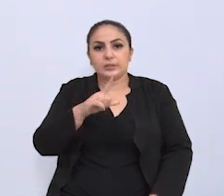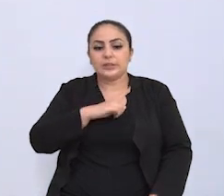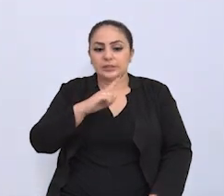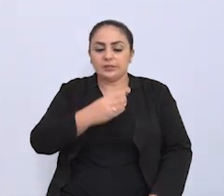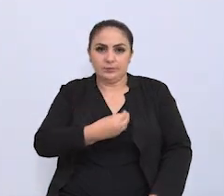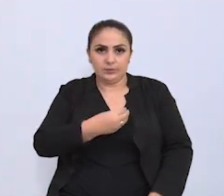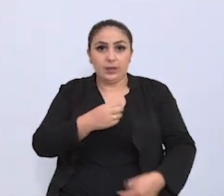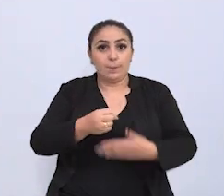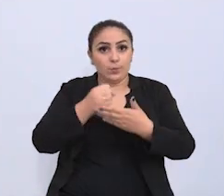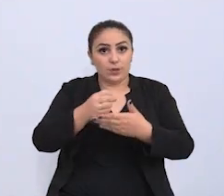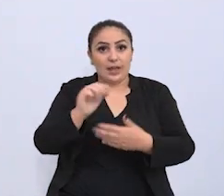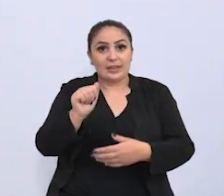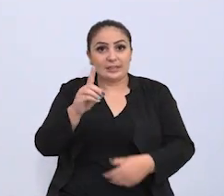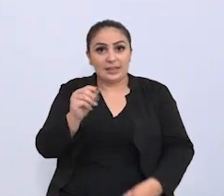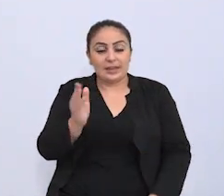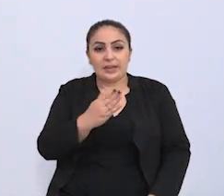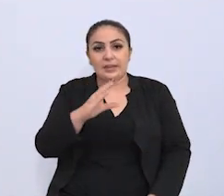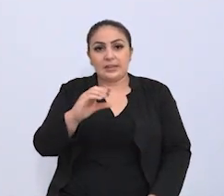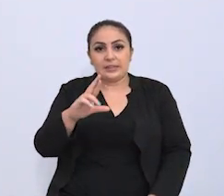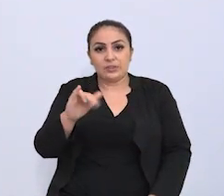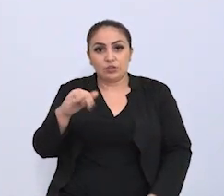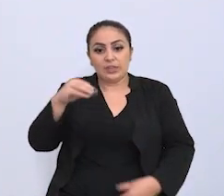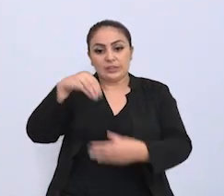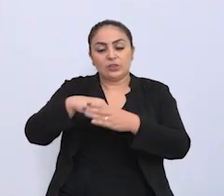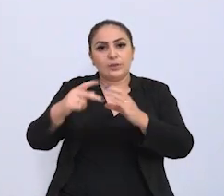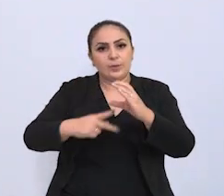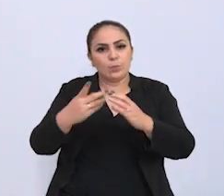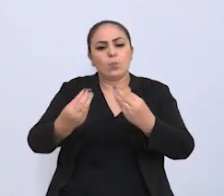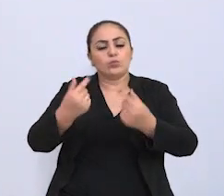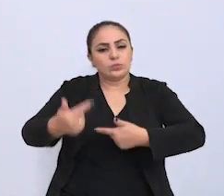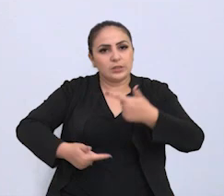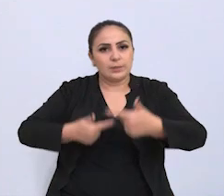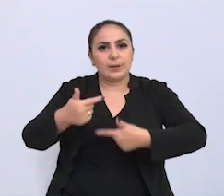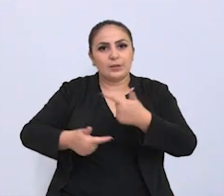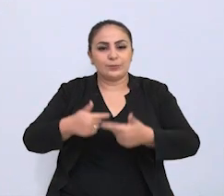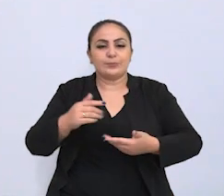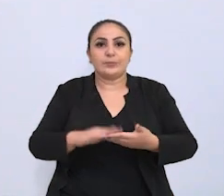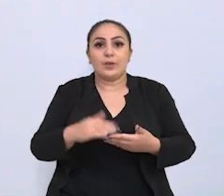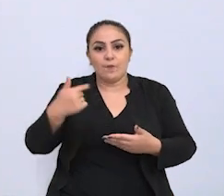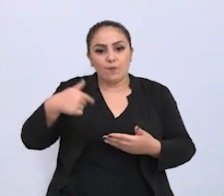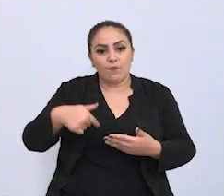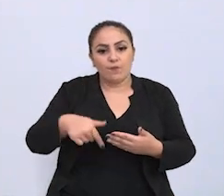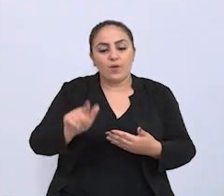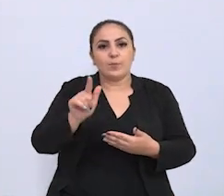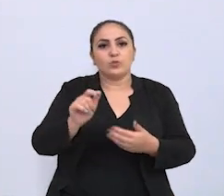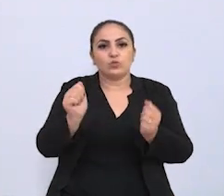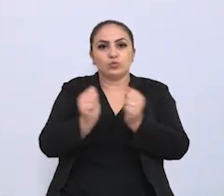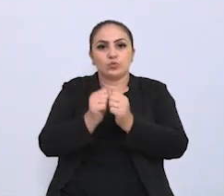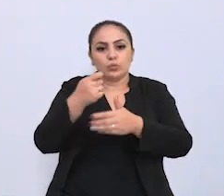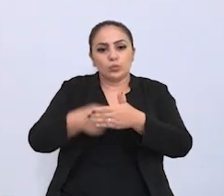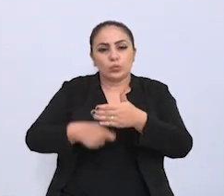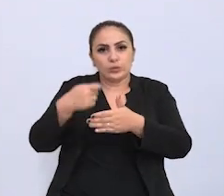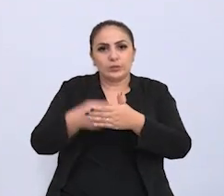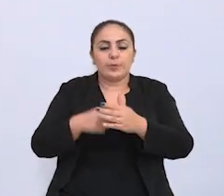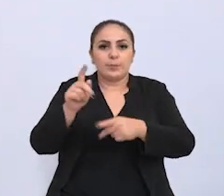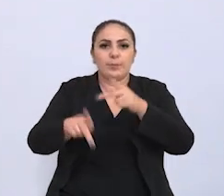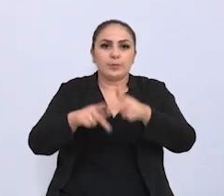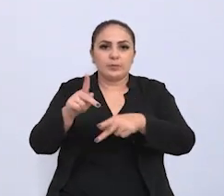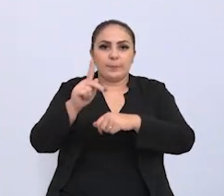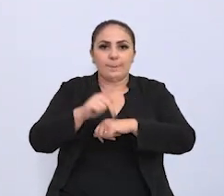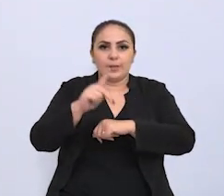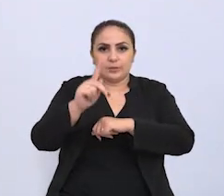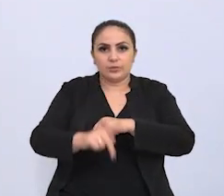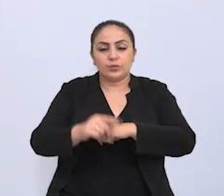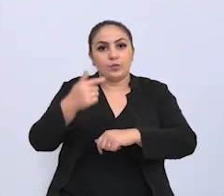contem com a Ada Cristina dentro da câmara com muito trabalho vamos estar lutando pela